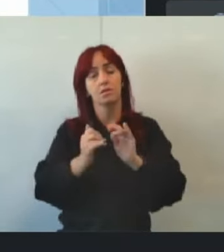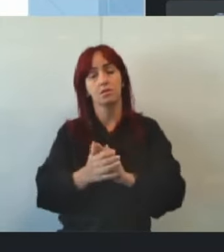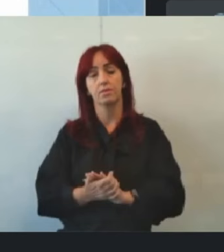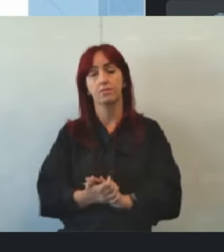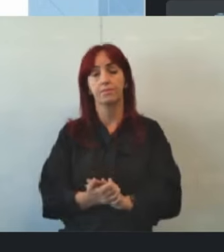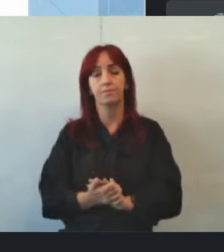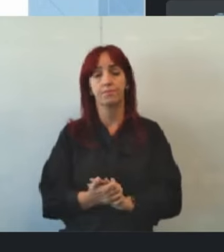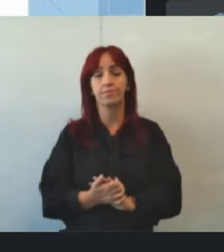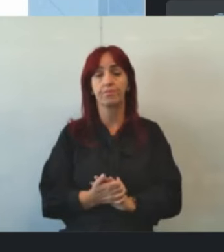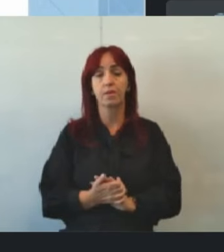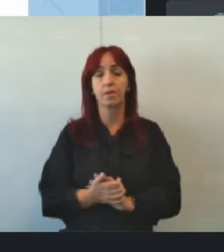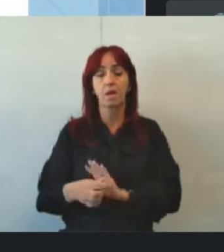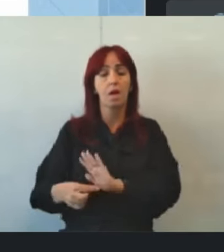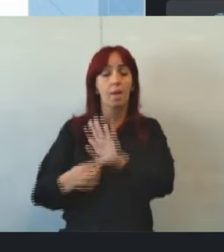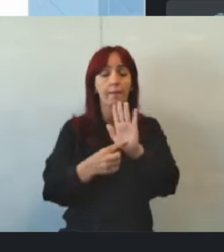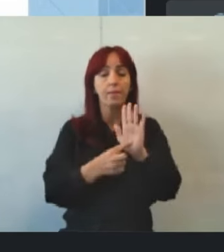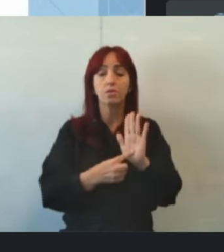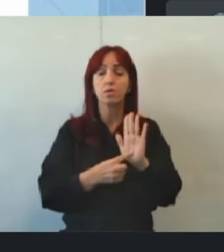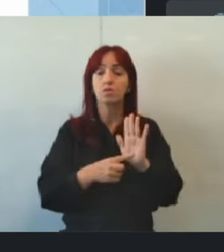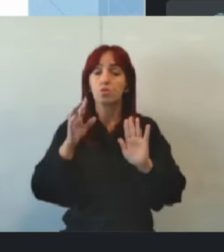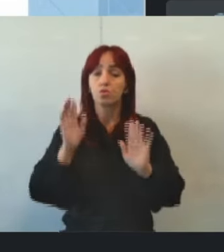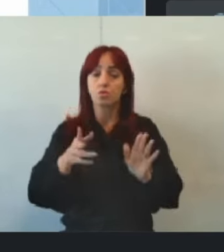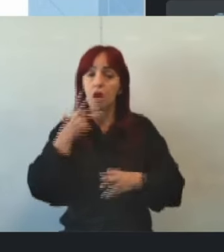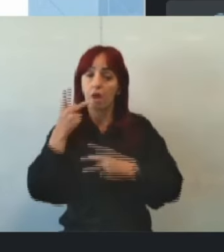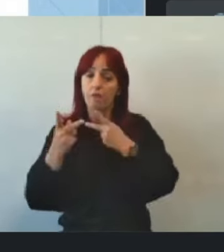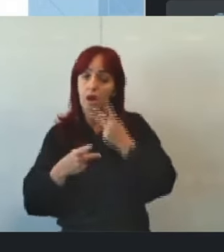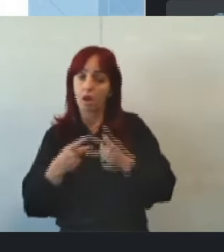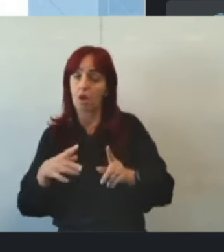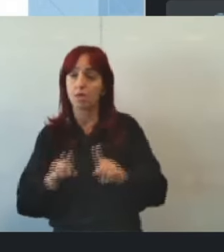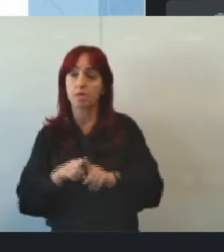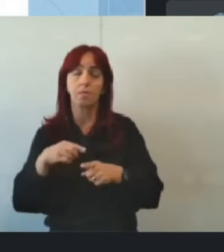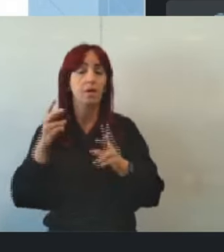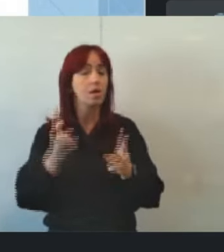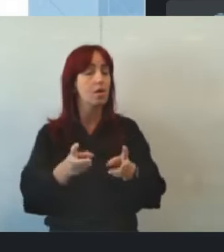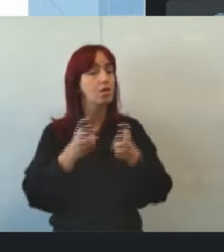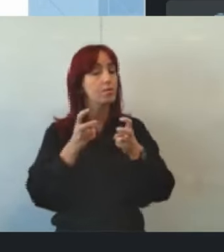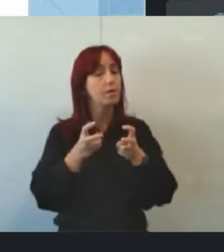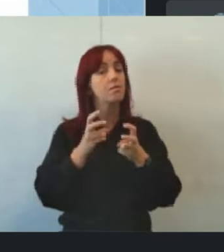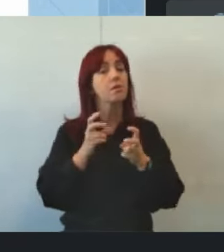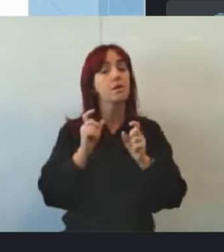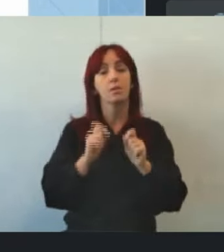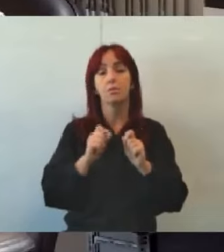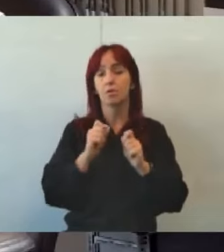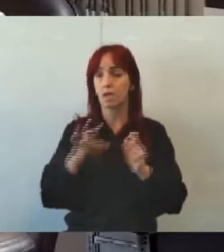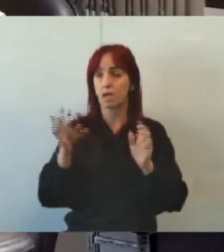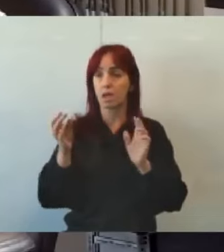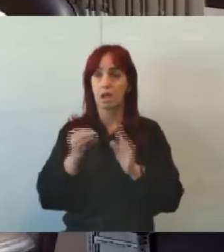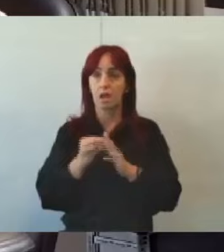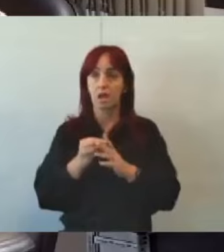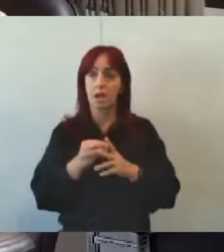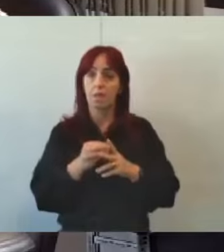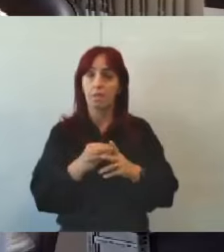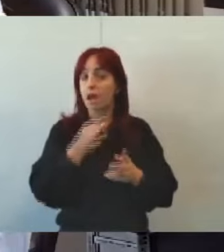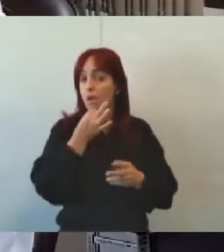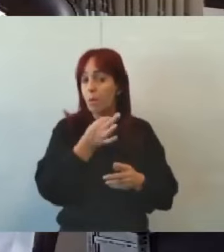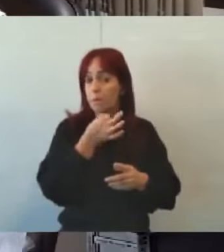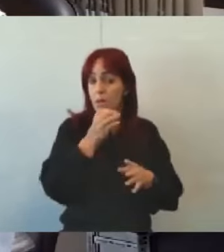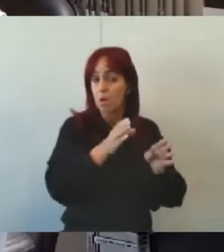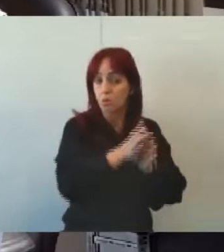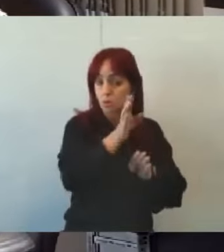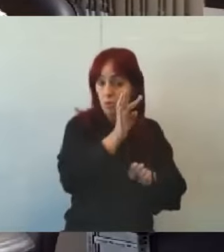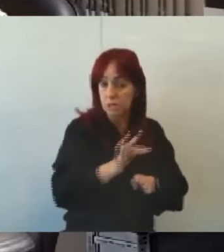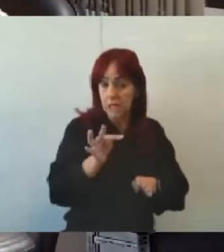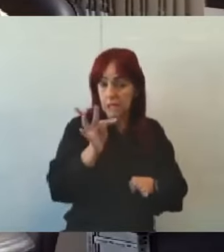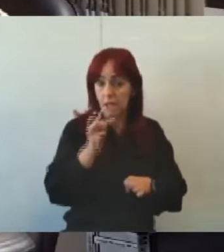Diante de tudo isso que a gente fala, que a gente percebe pela fala dos conselheiros ali, as